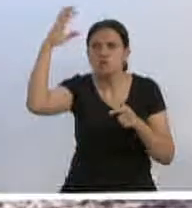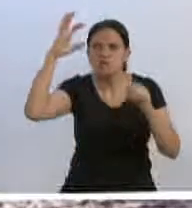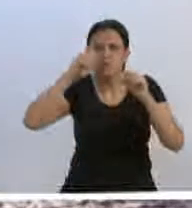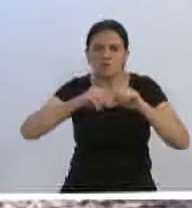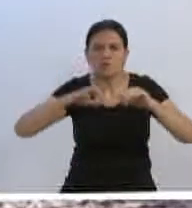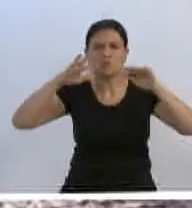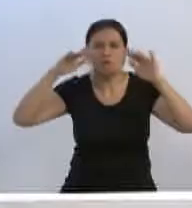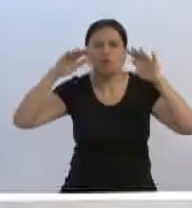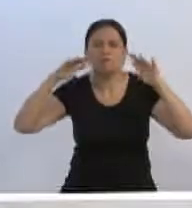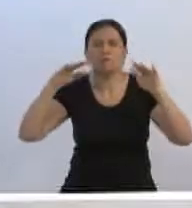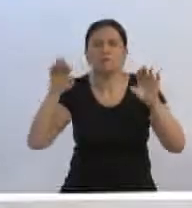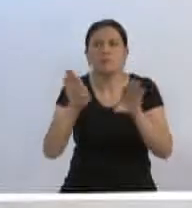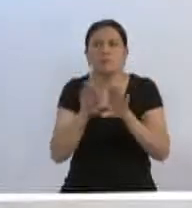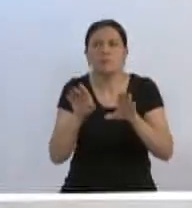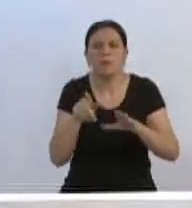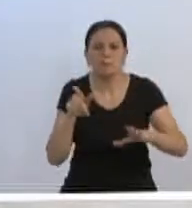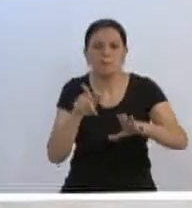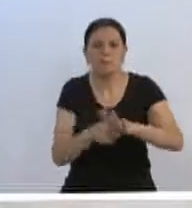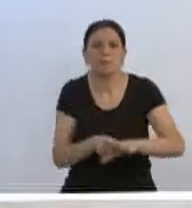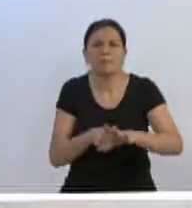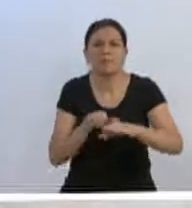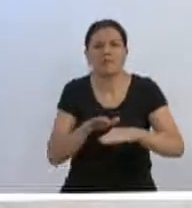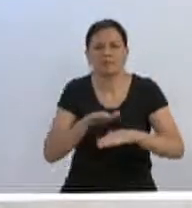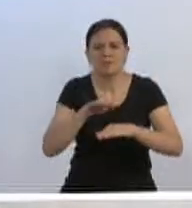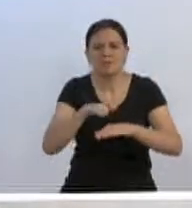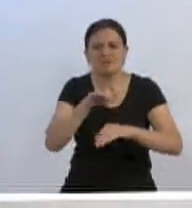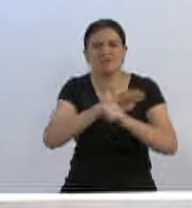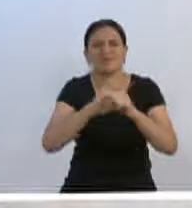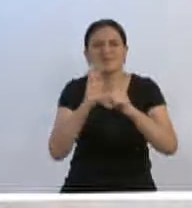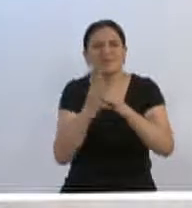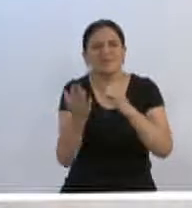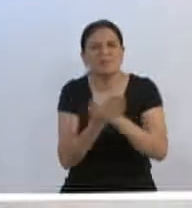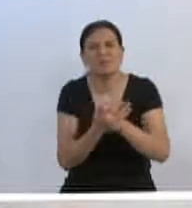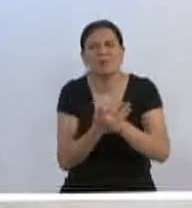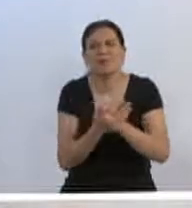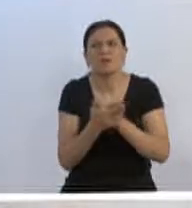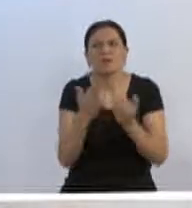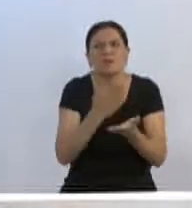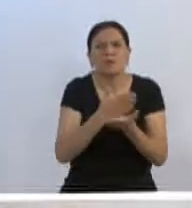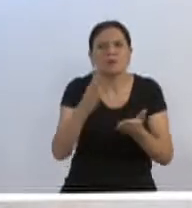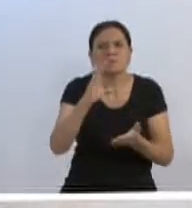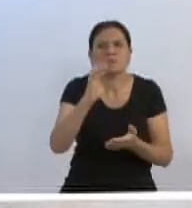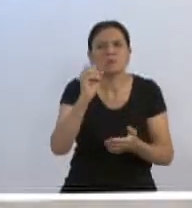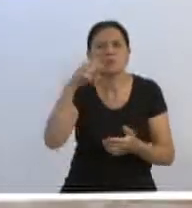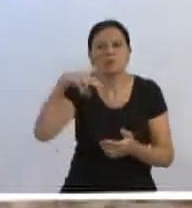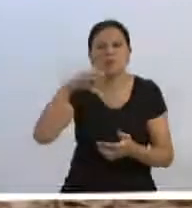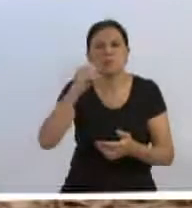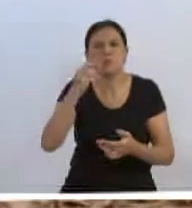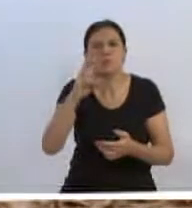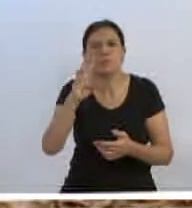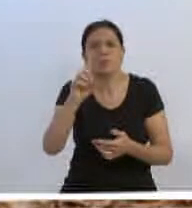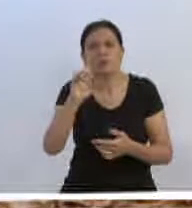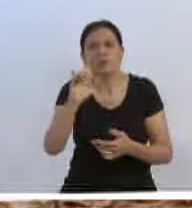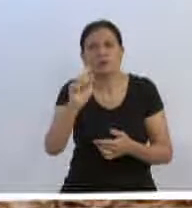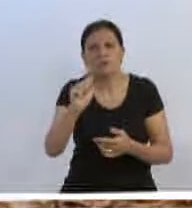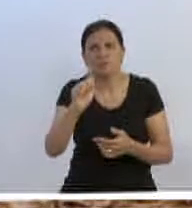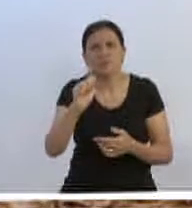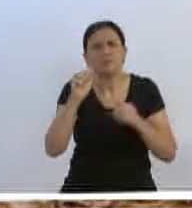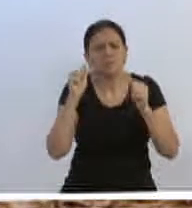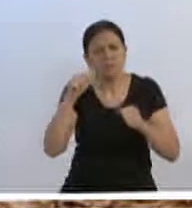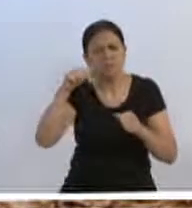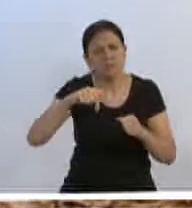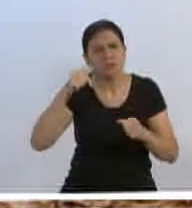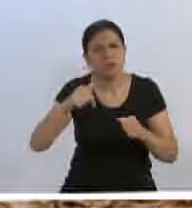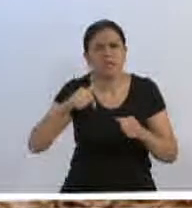início já ao projeto Pé no Bairro 2019, onde iniciamos pela comunidade do Concórdia, por exemplo. Enfim, poderiam aqui fazer uma grande prestação de contas